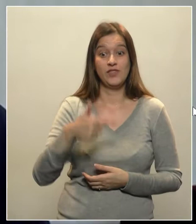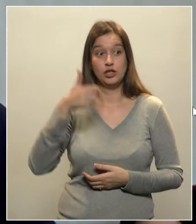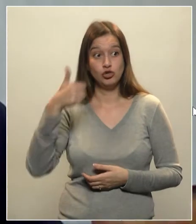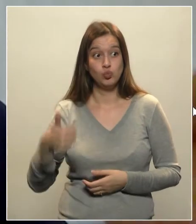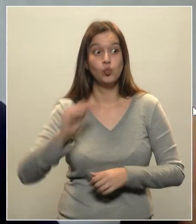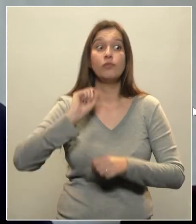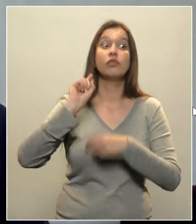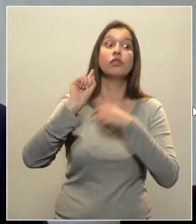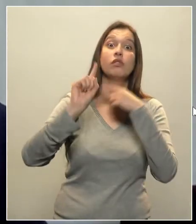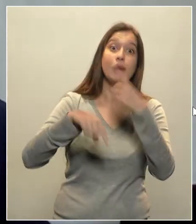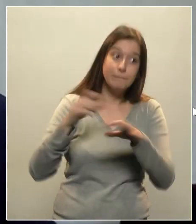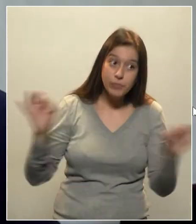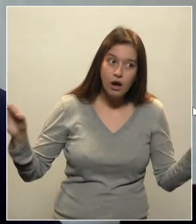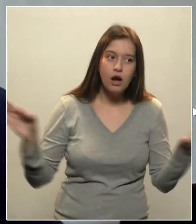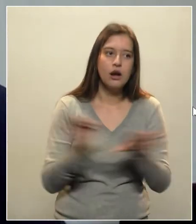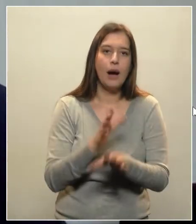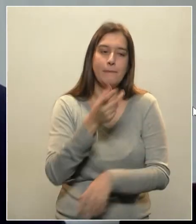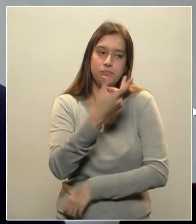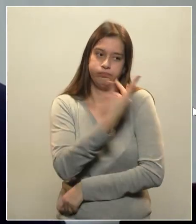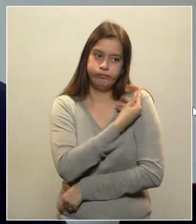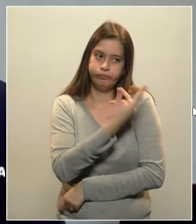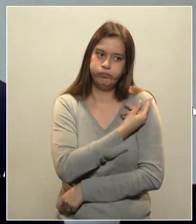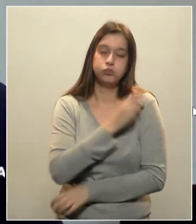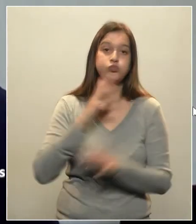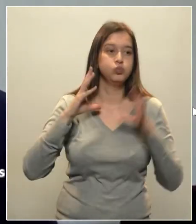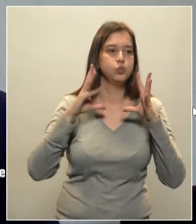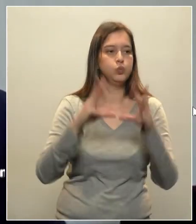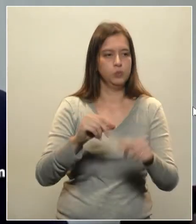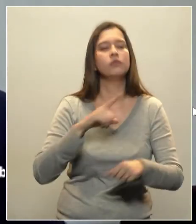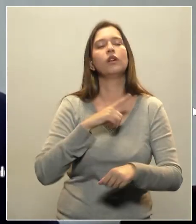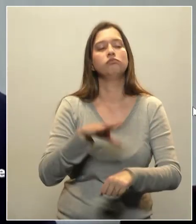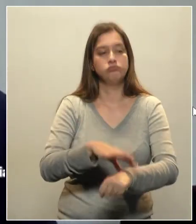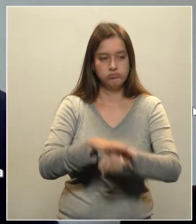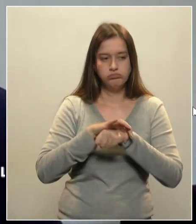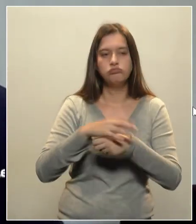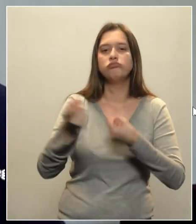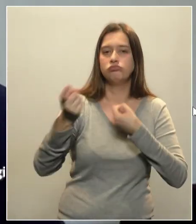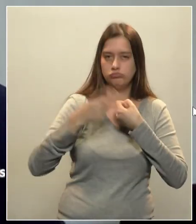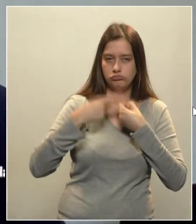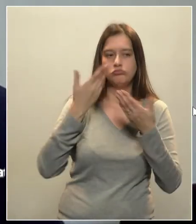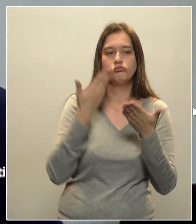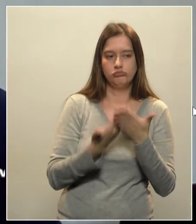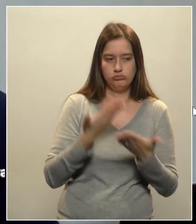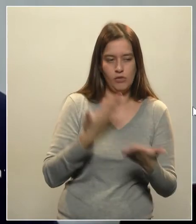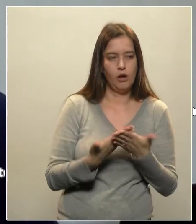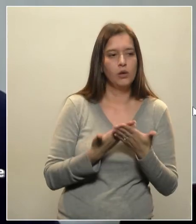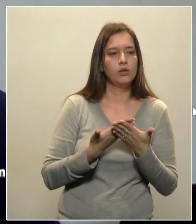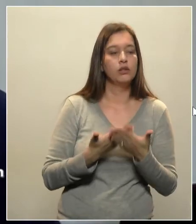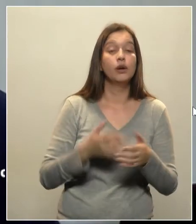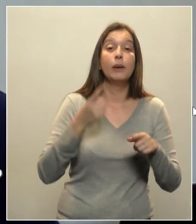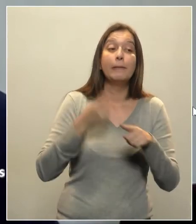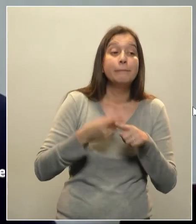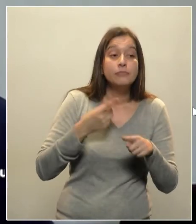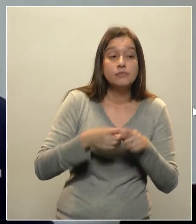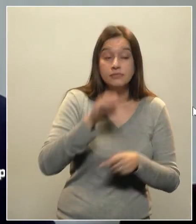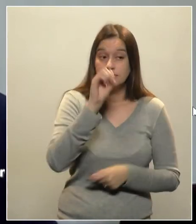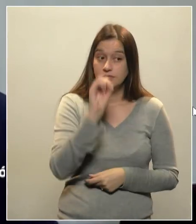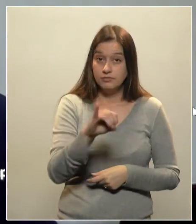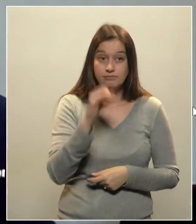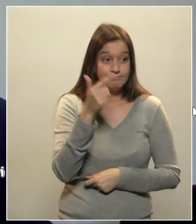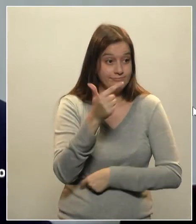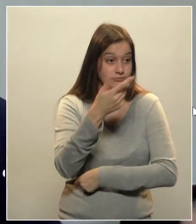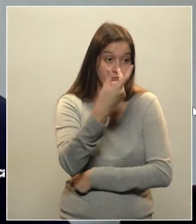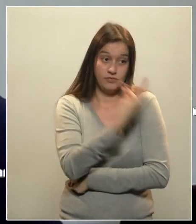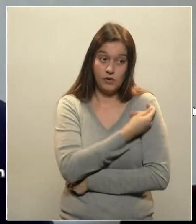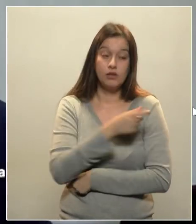Depois de ter a segurança para toda a população. Porque, do contrário, nós colocamos em risco profissionais e seus